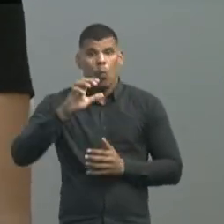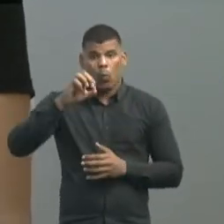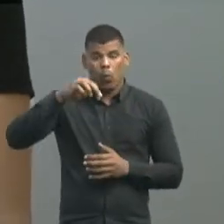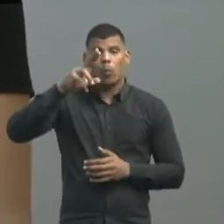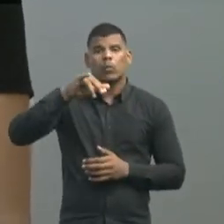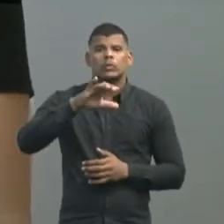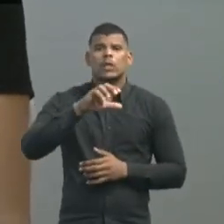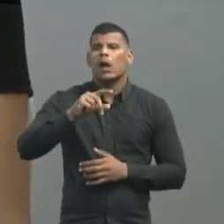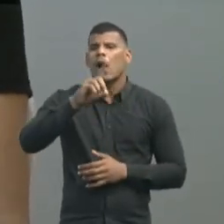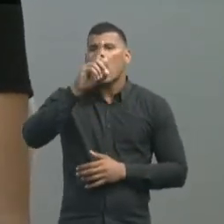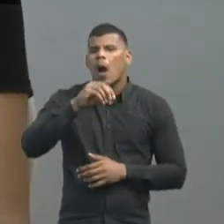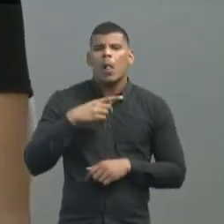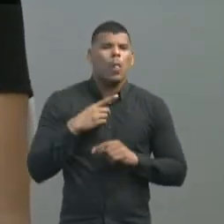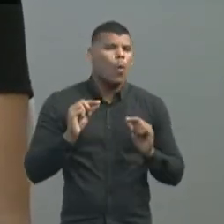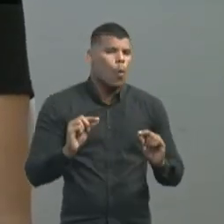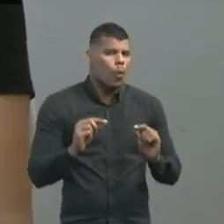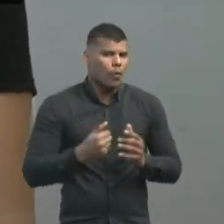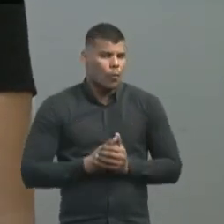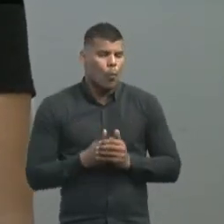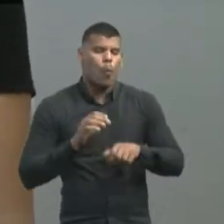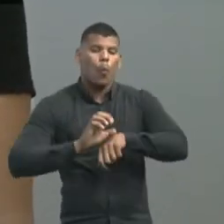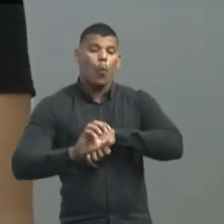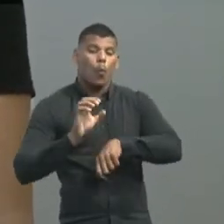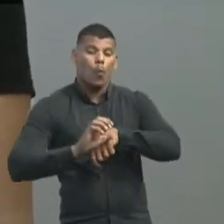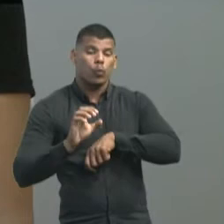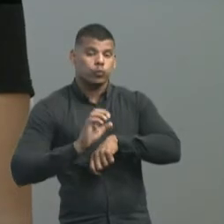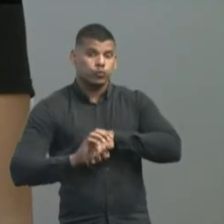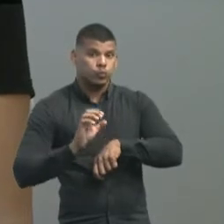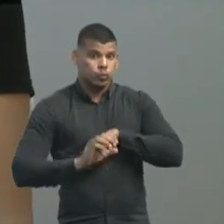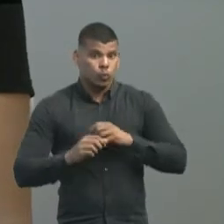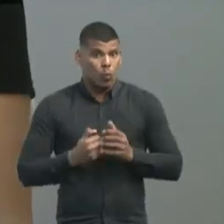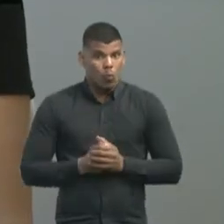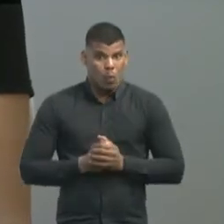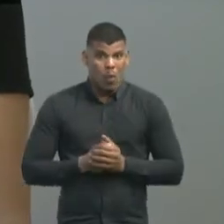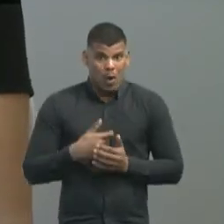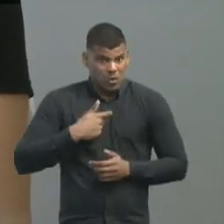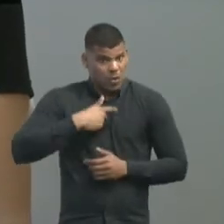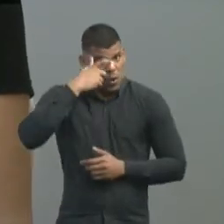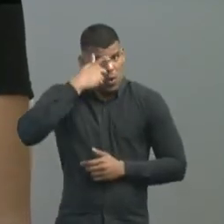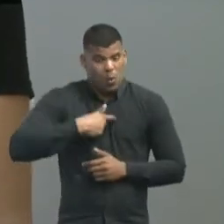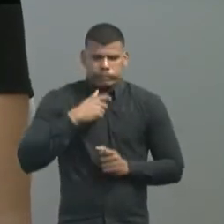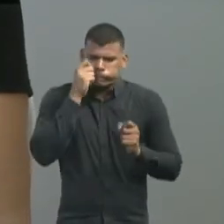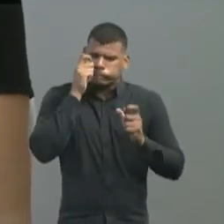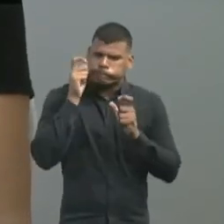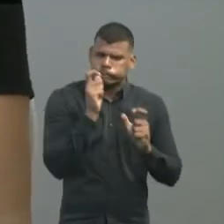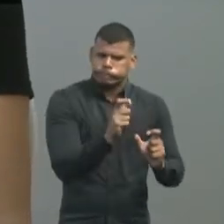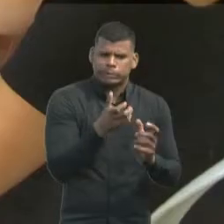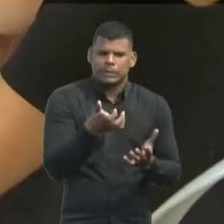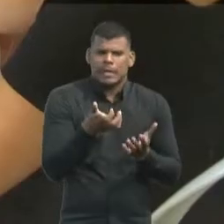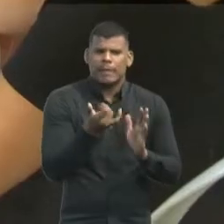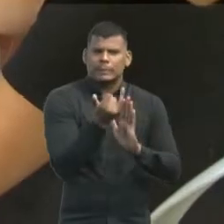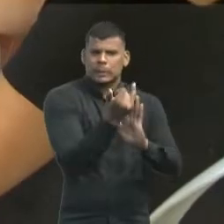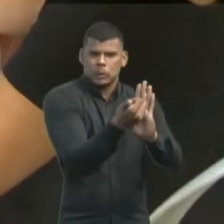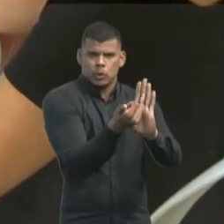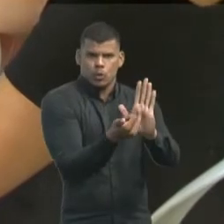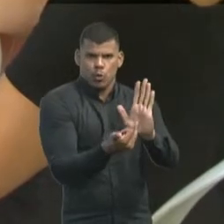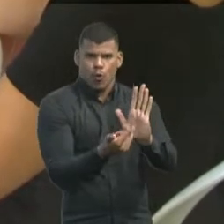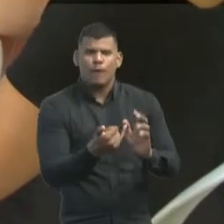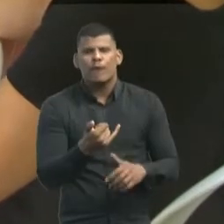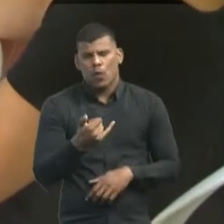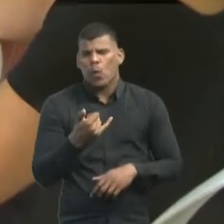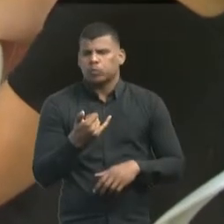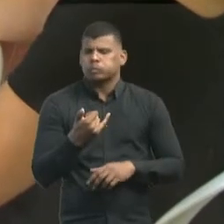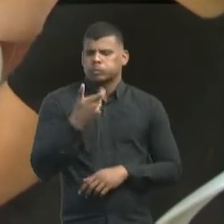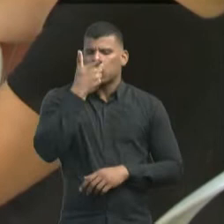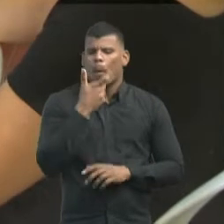haver curso de formação de mediador. E logo, logo, já me interessei, já me inscrevi para ser mediadora. Mudou minha convivência